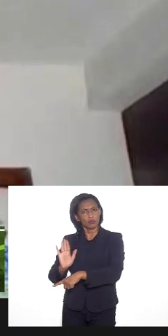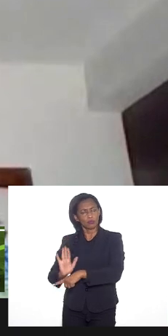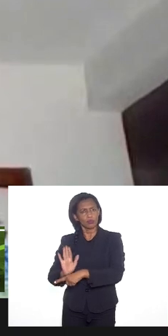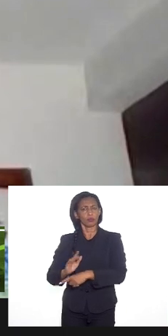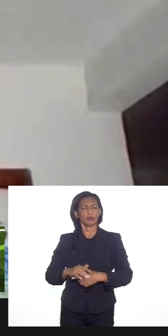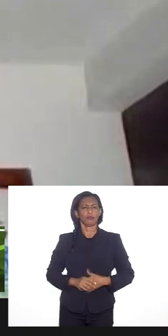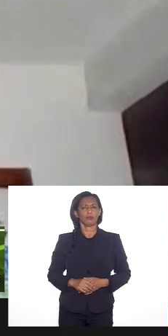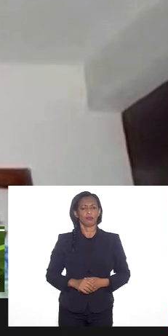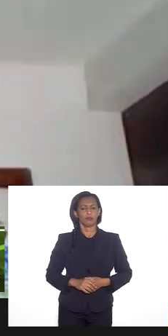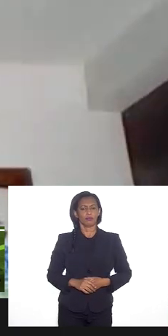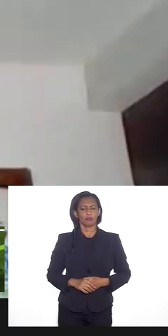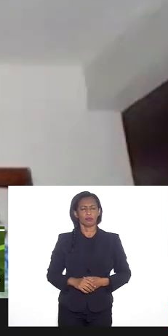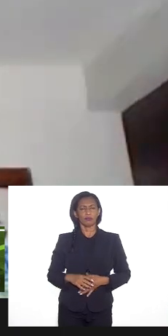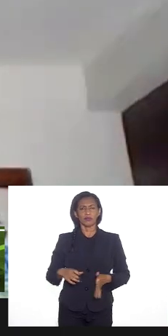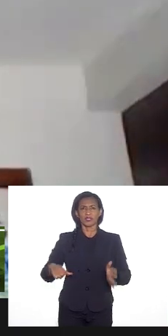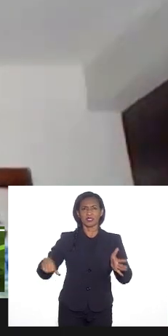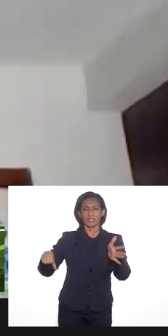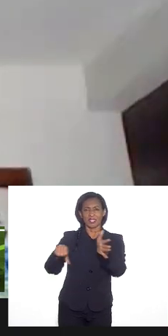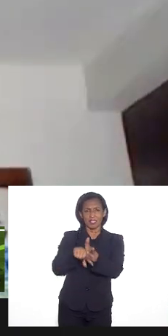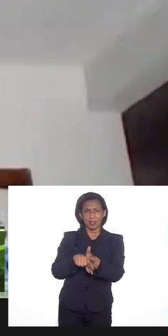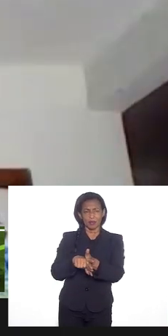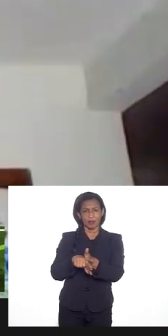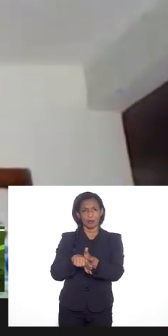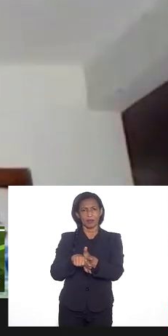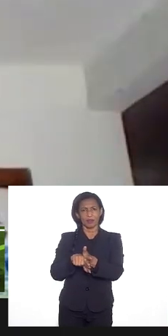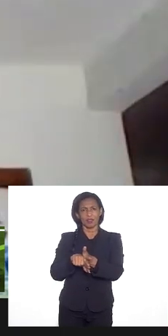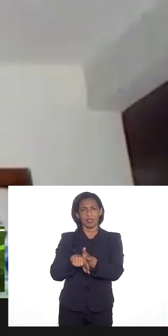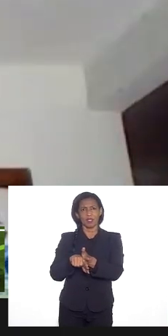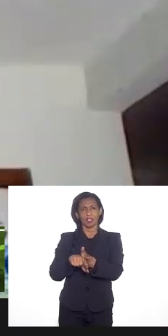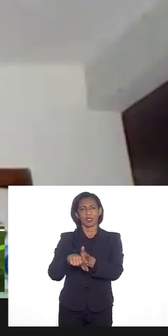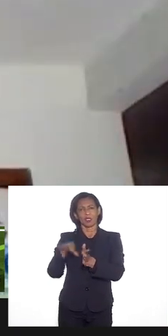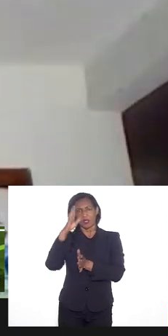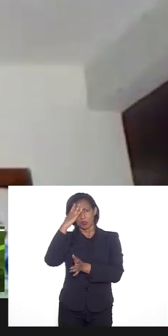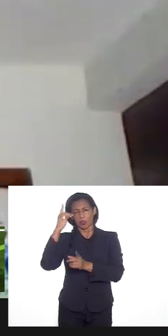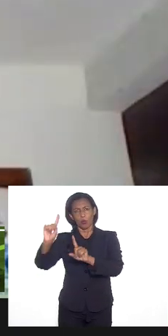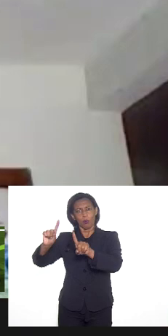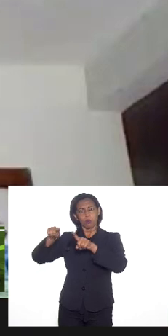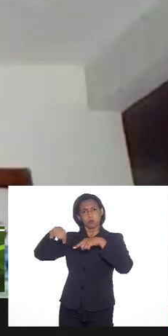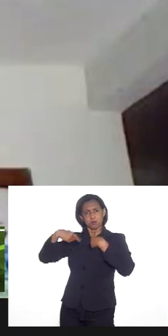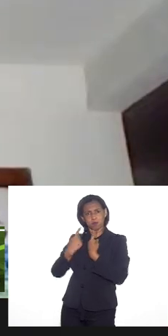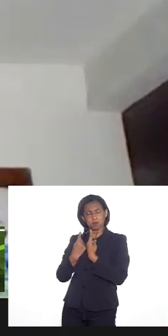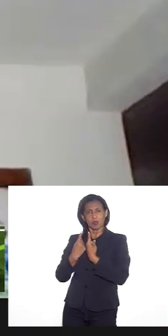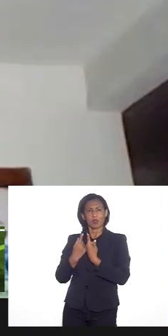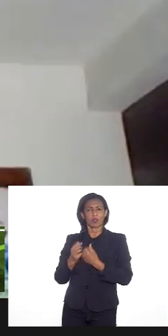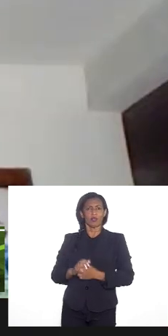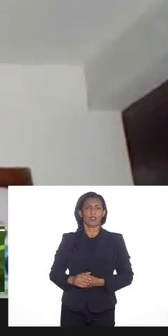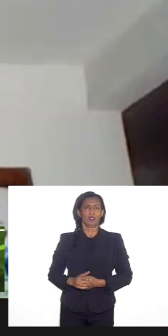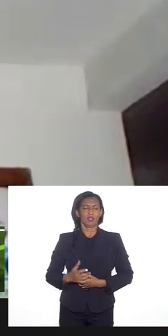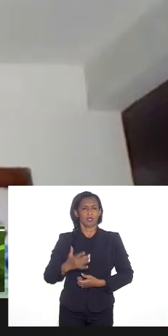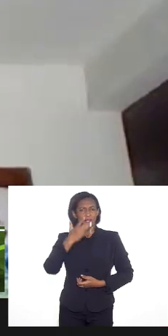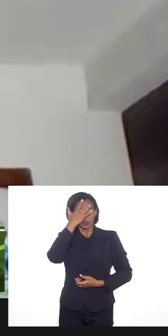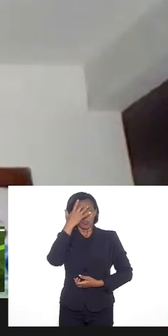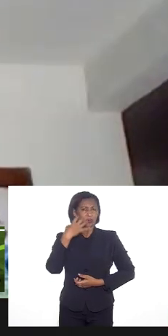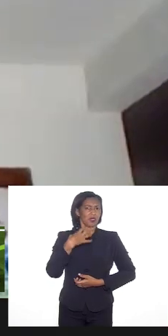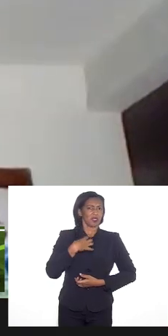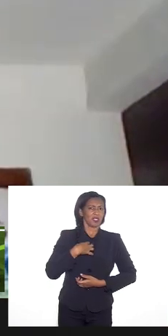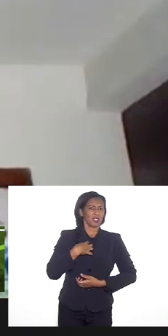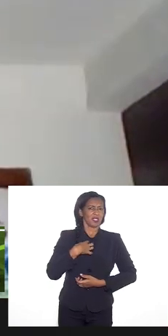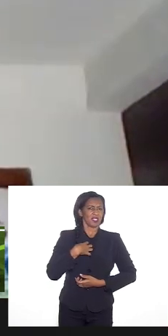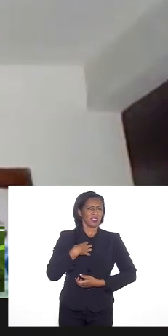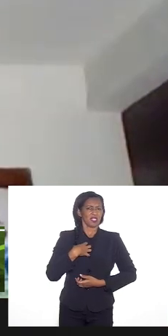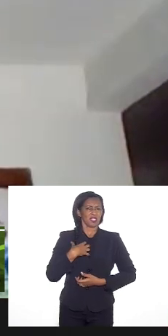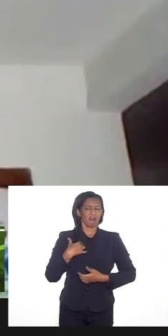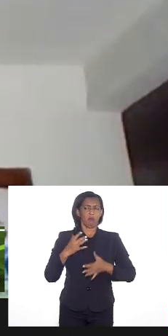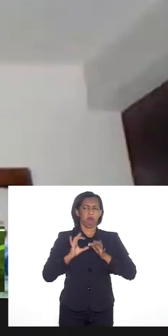criminalização dos que nos acometem, dos que se sentem impunes